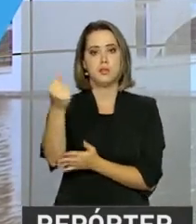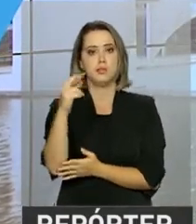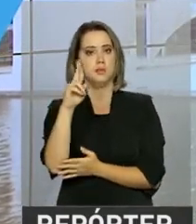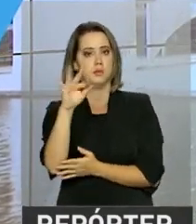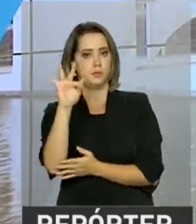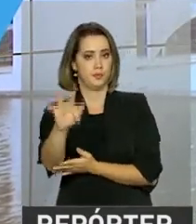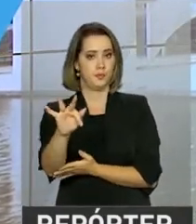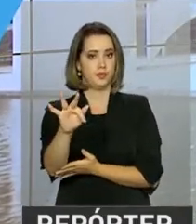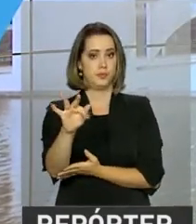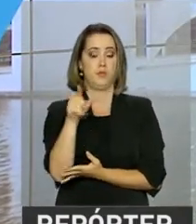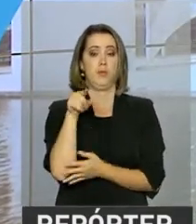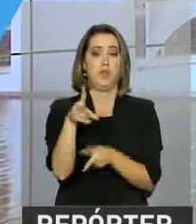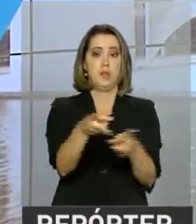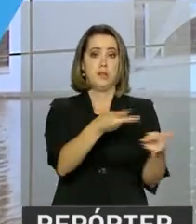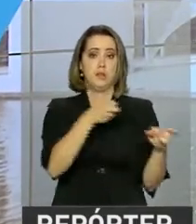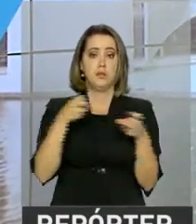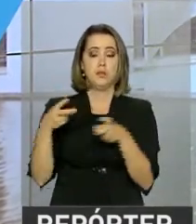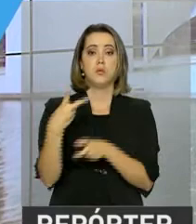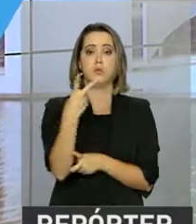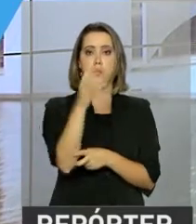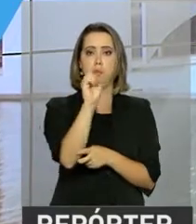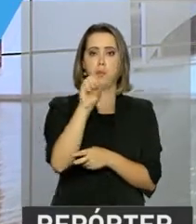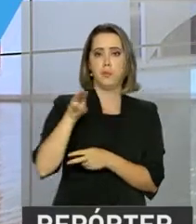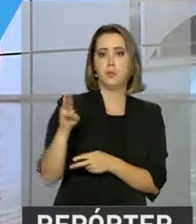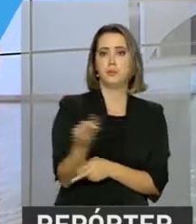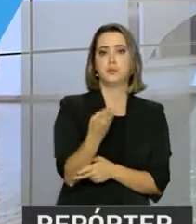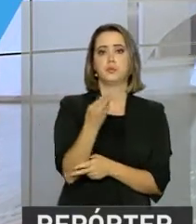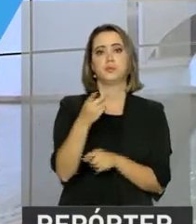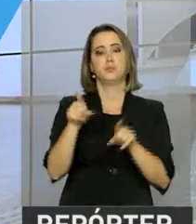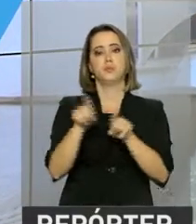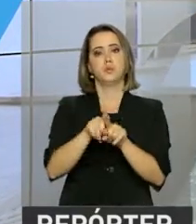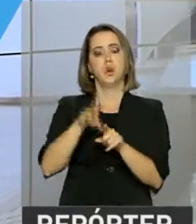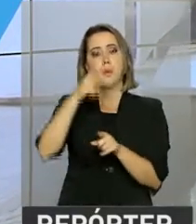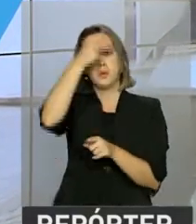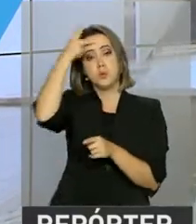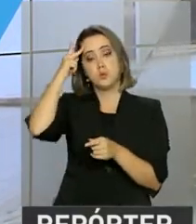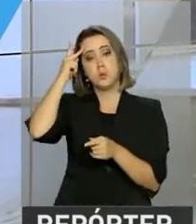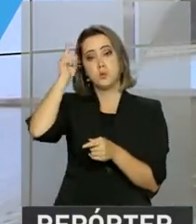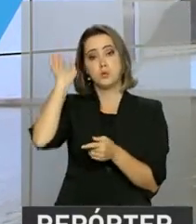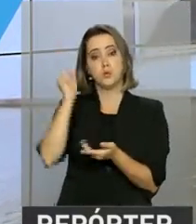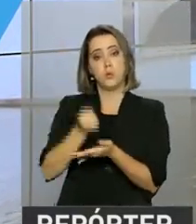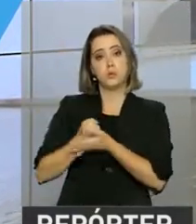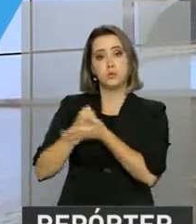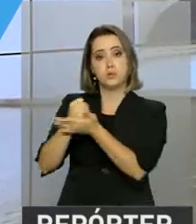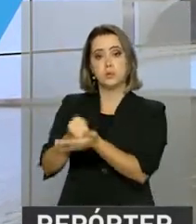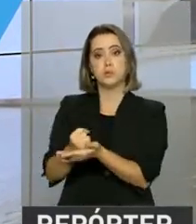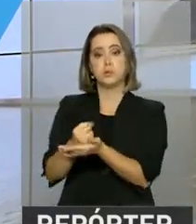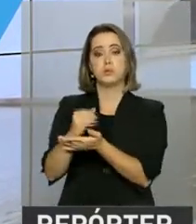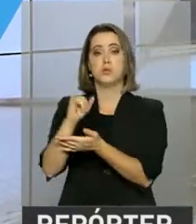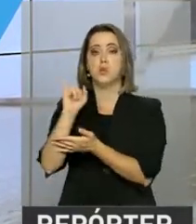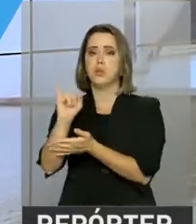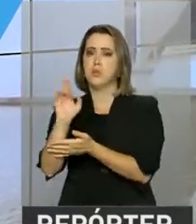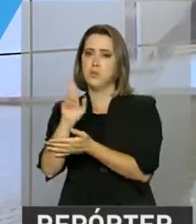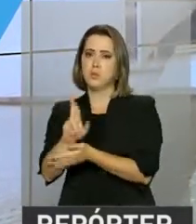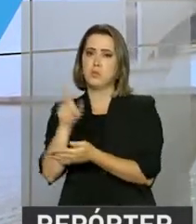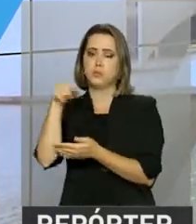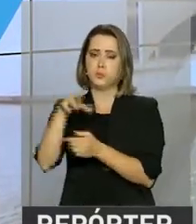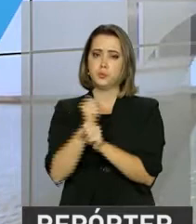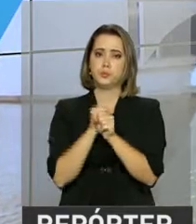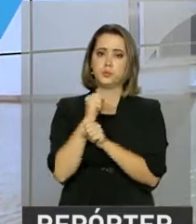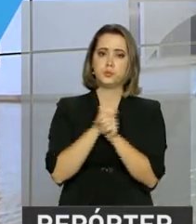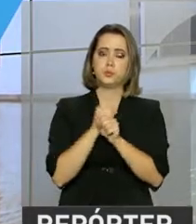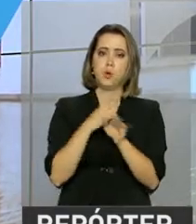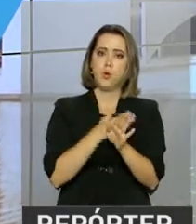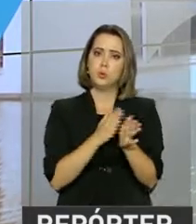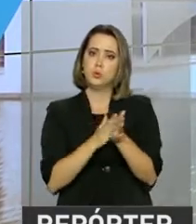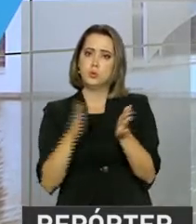Receita Federal. A expectativa é de que 28 milhões e 300 mil contribuintes entreguem a declaração neste ano. O